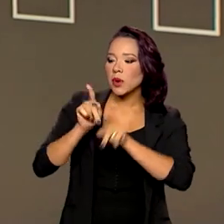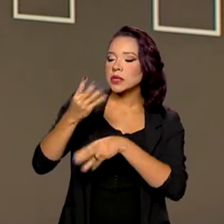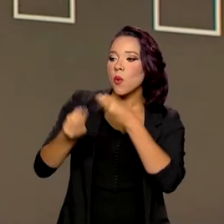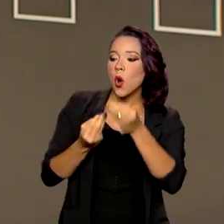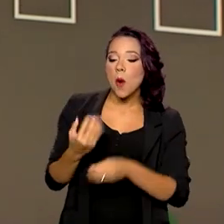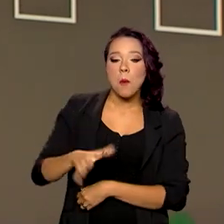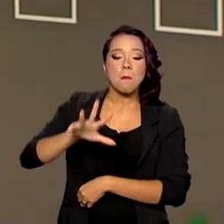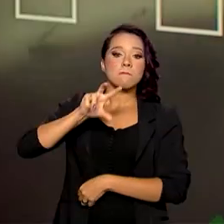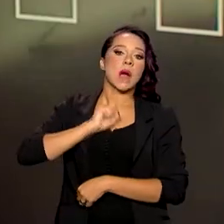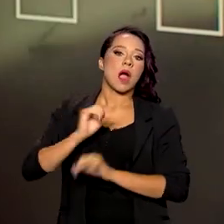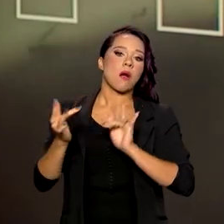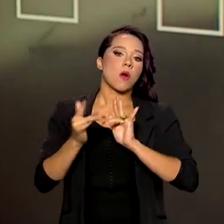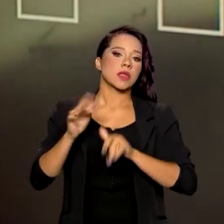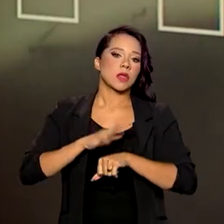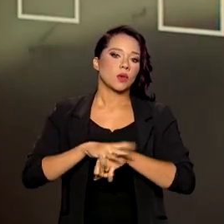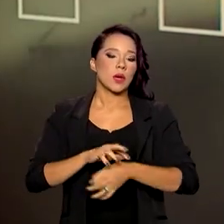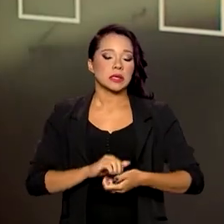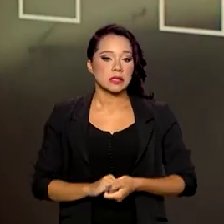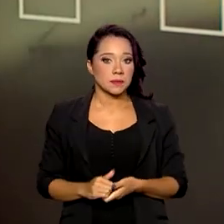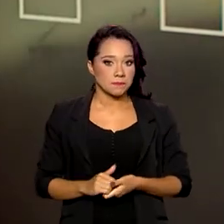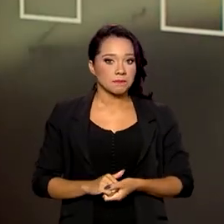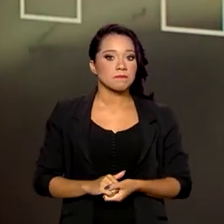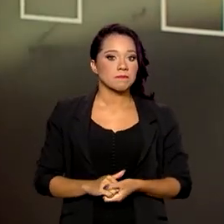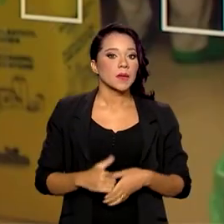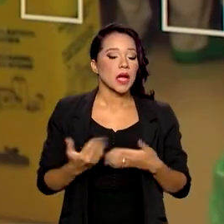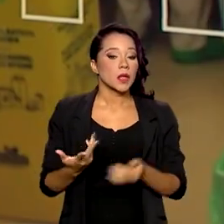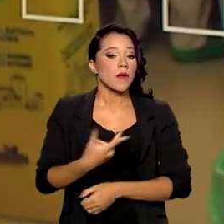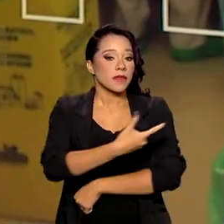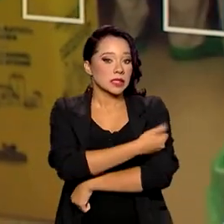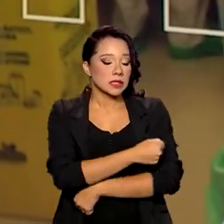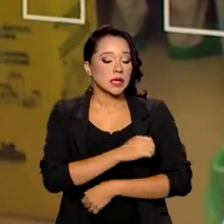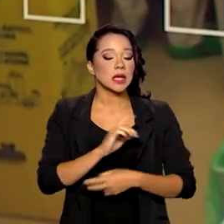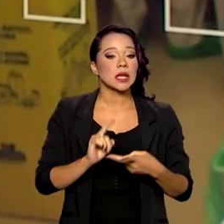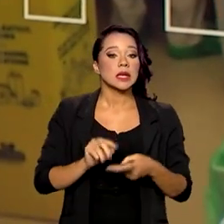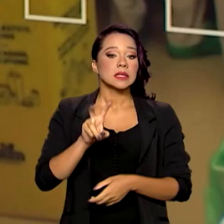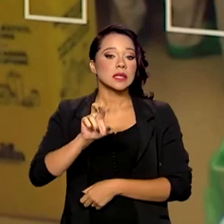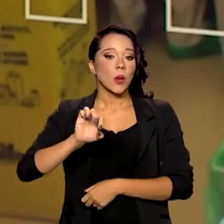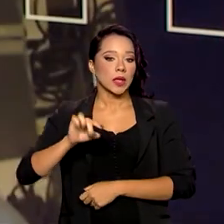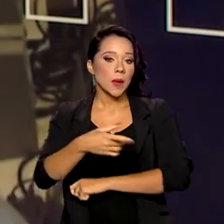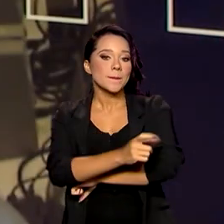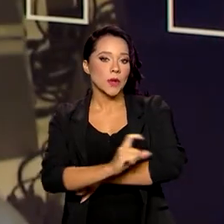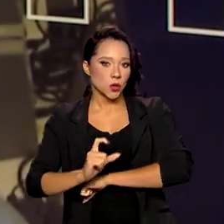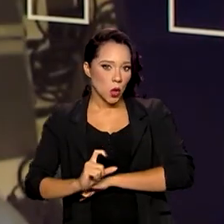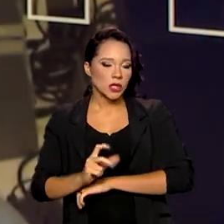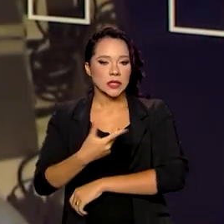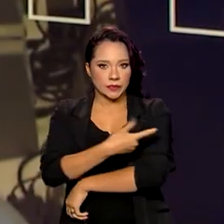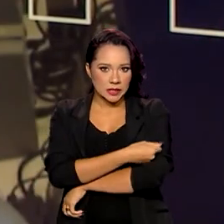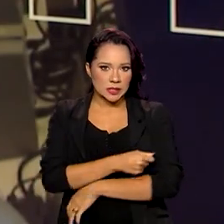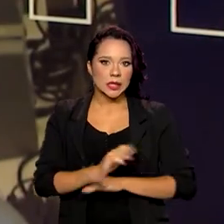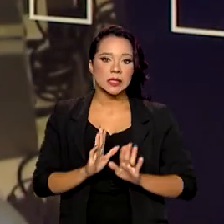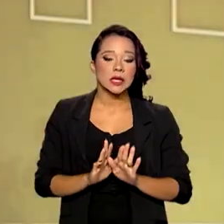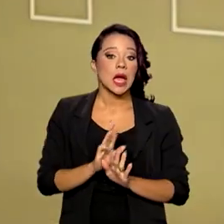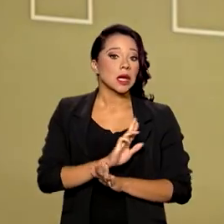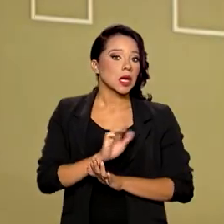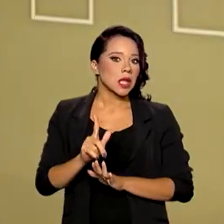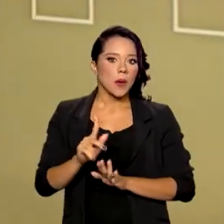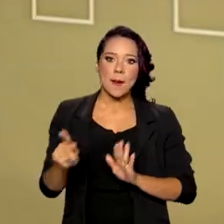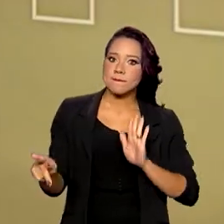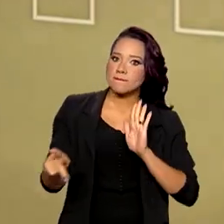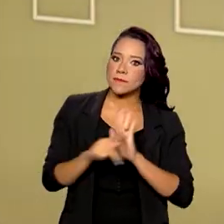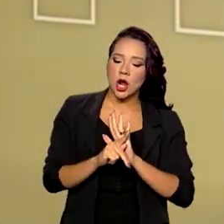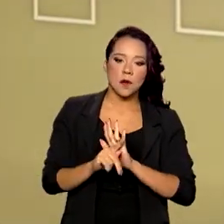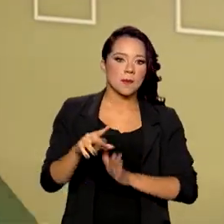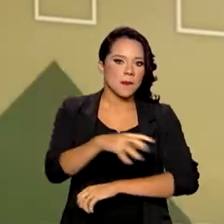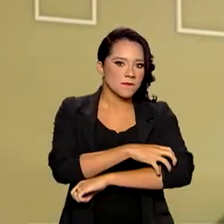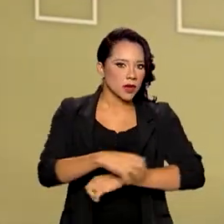contágio dessa doença. Adicionalmente, a vacina, 50 mil doses dessa vacina, que não é específica para